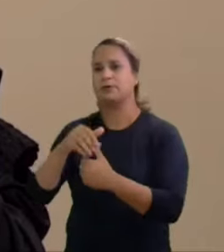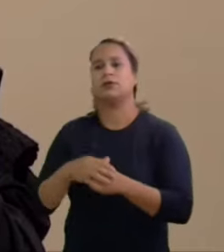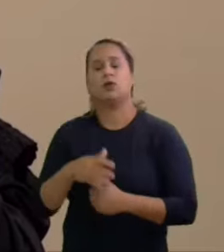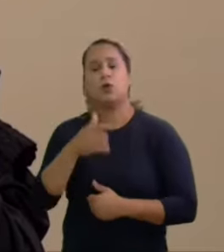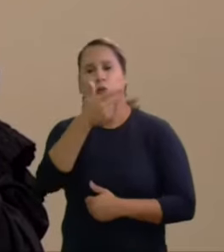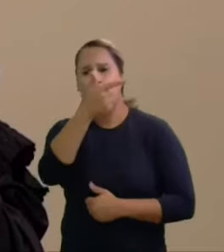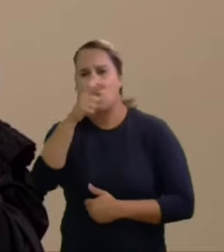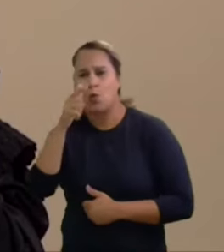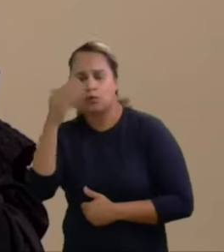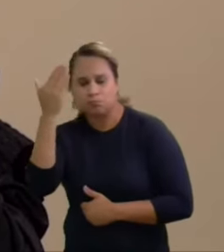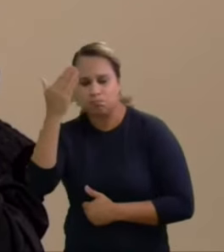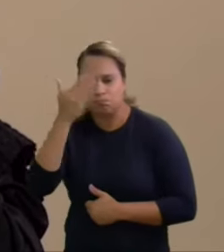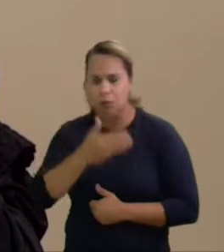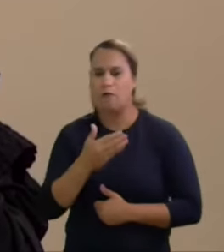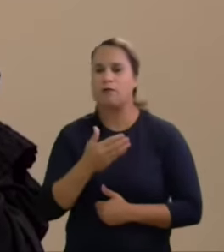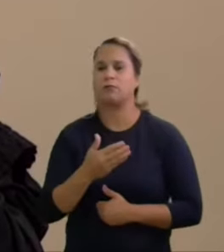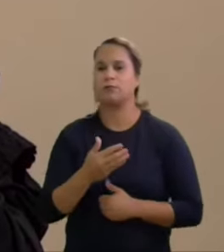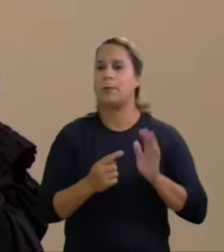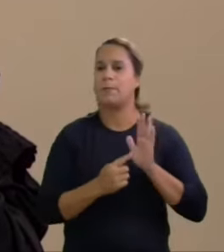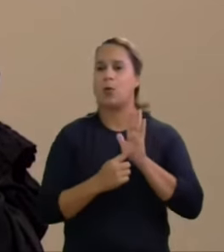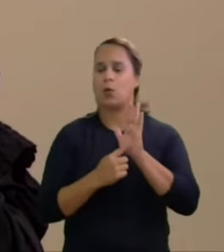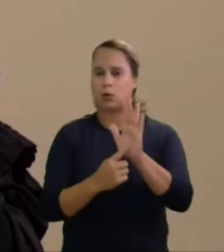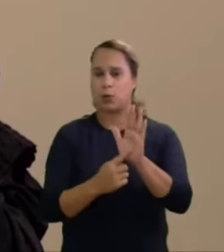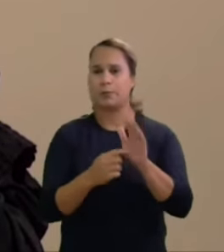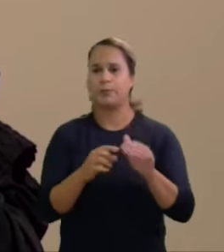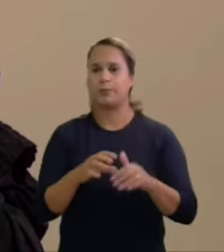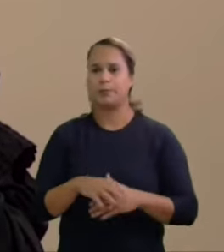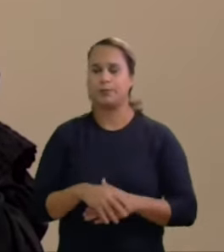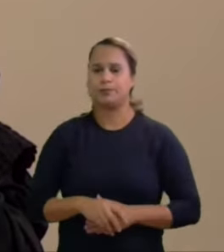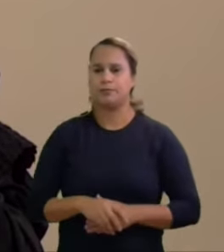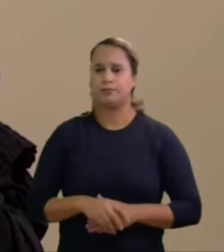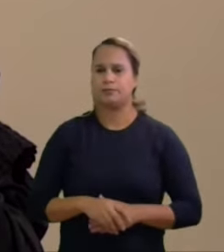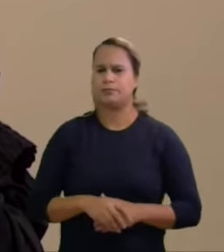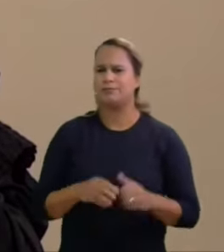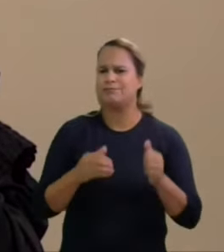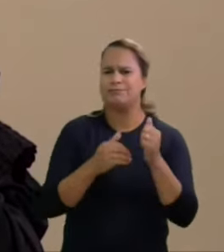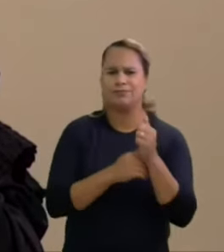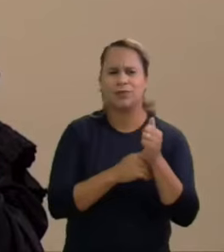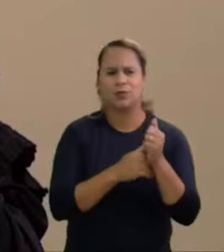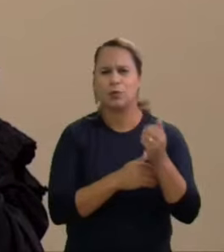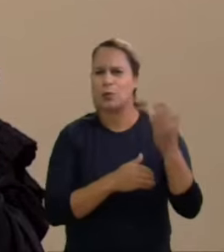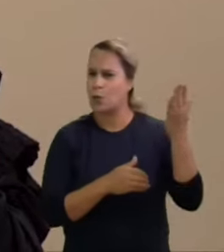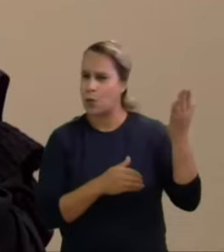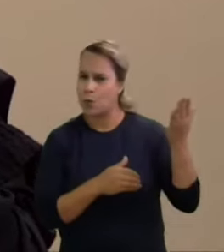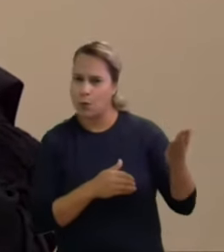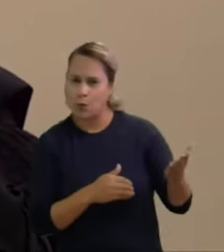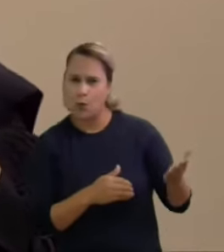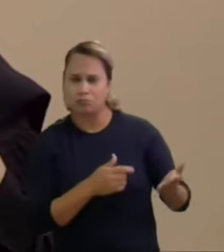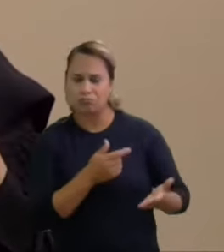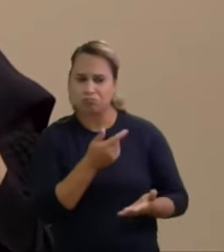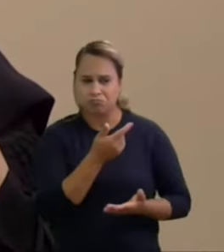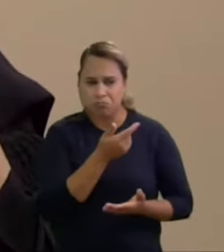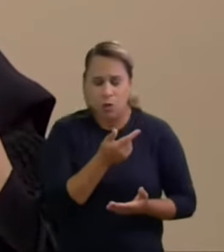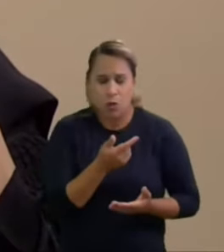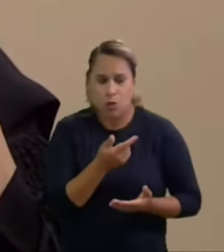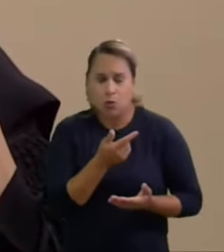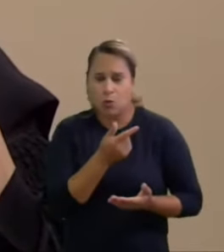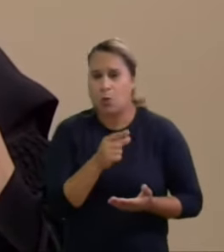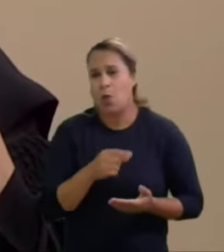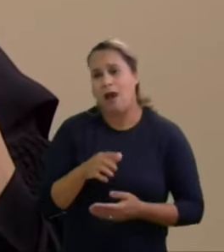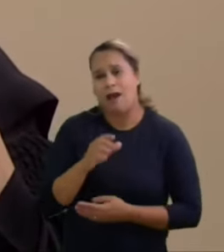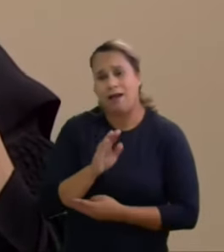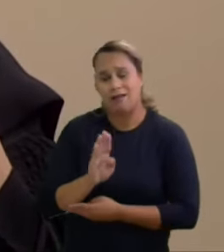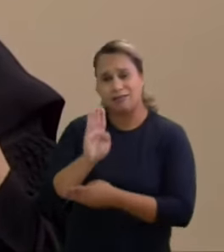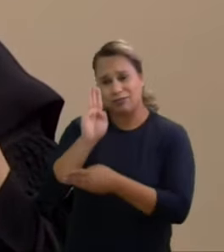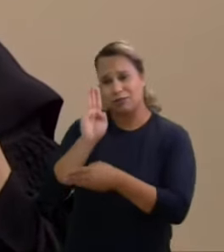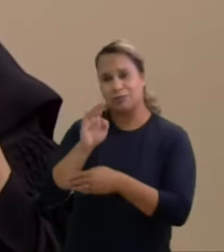buscar eliminar tal correlação perquirindo sob a misteriosa não candidatura de Joaquim Barbosa seria afirmá-la mencionando